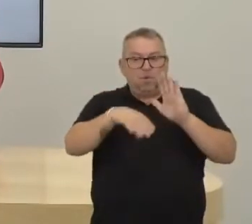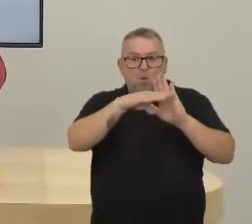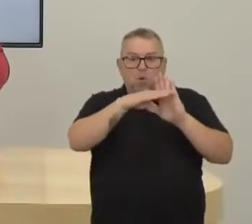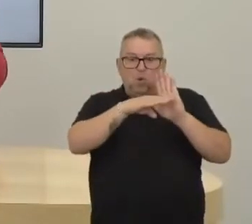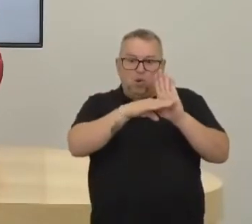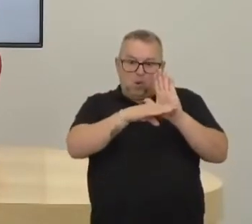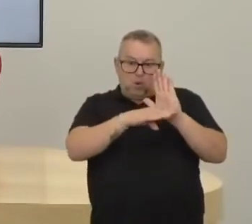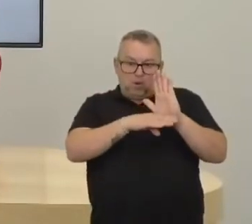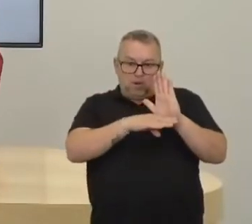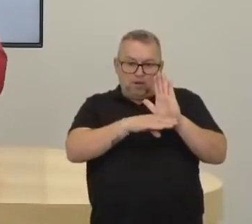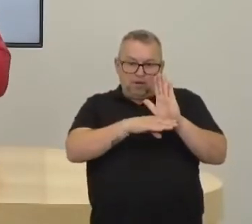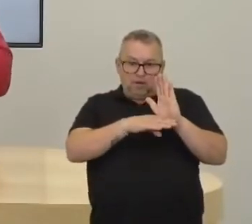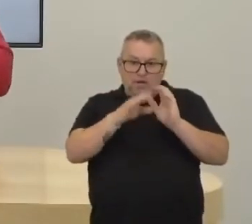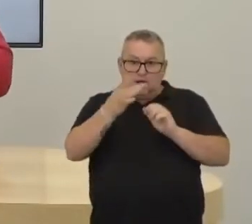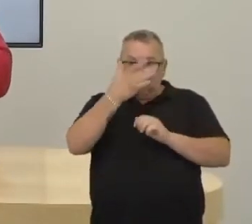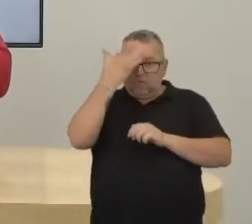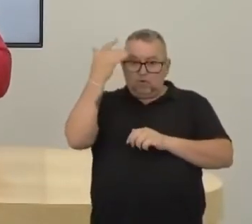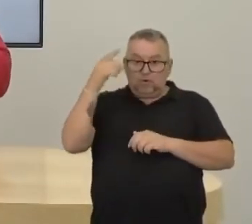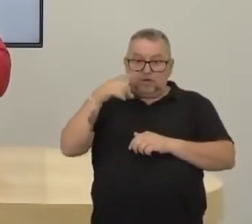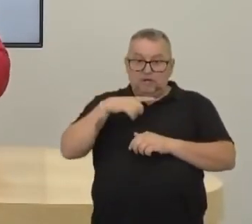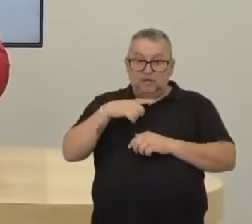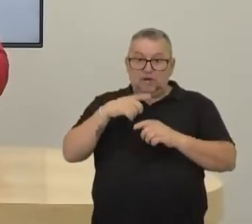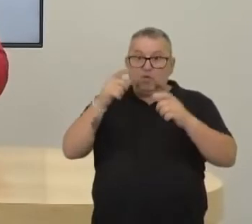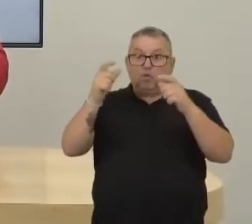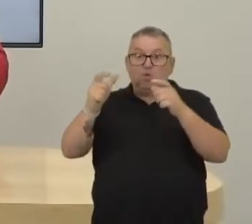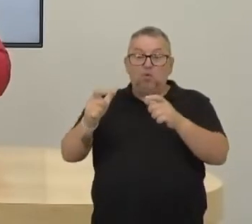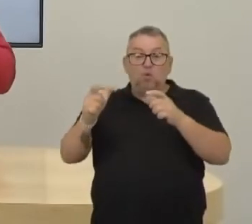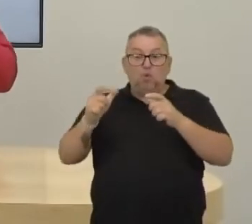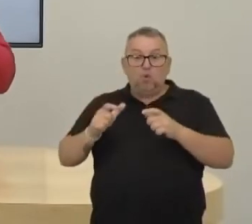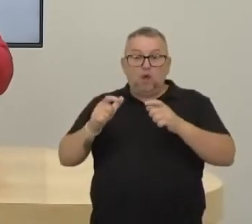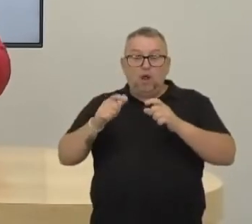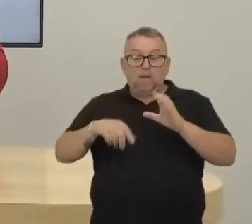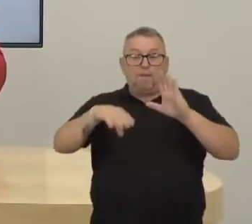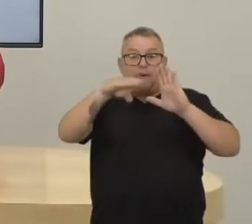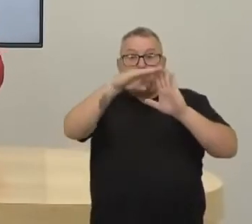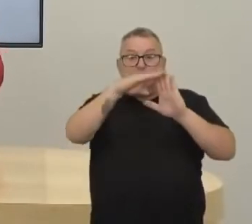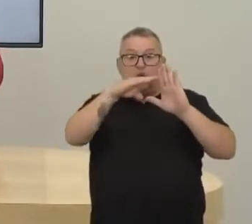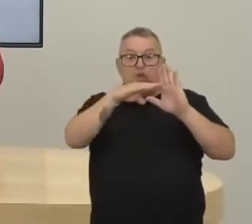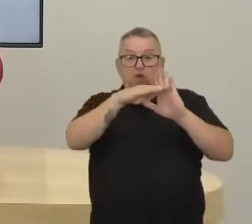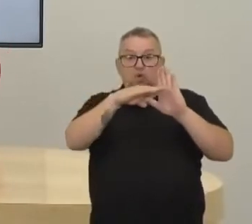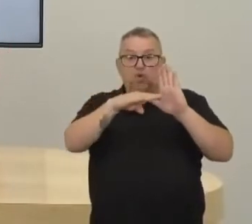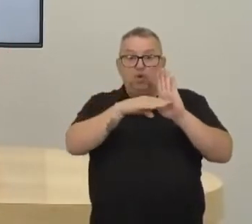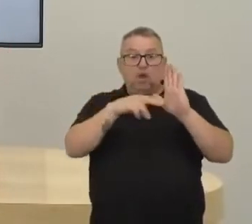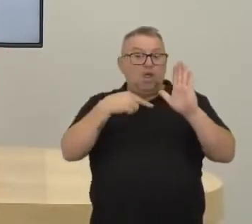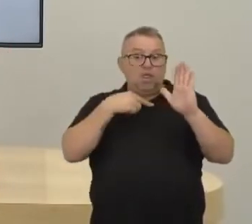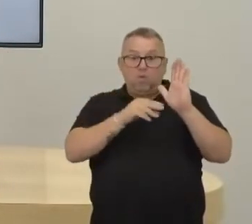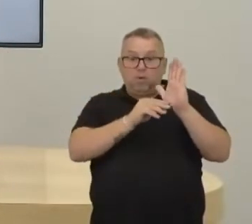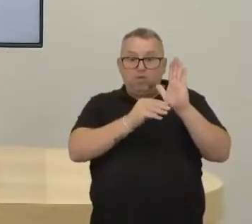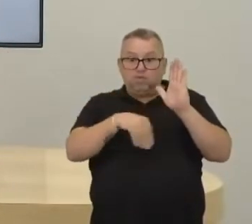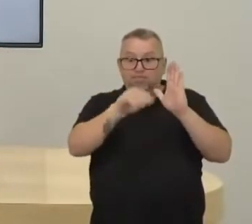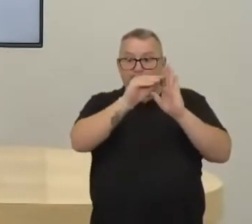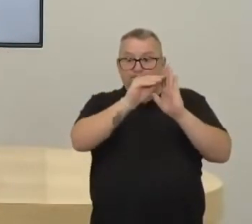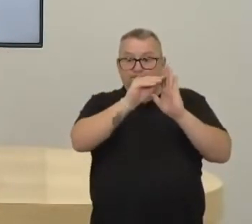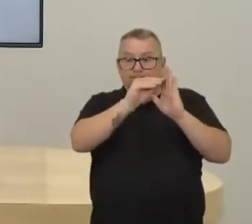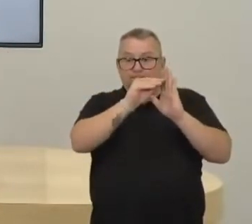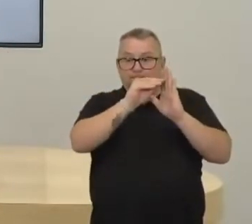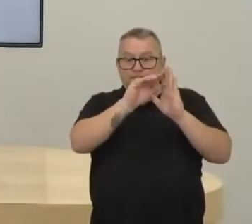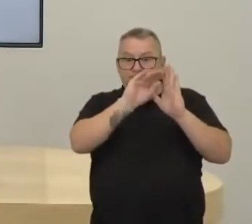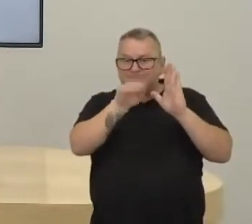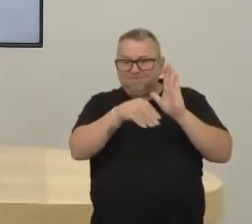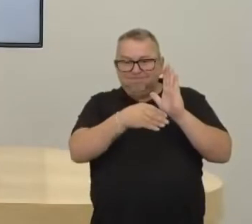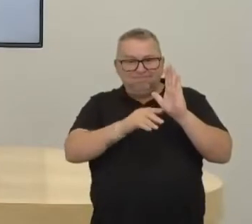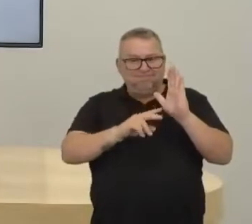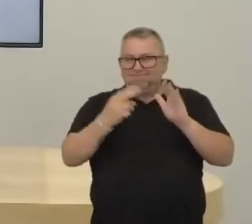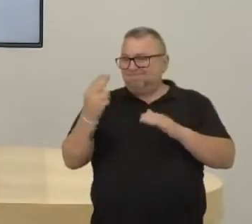feudo, as pessoas precisam estar nos seus lugares. Ninguém pode mudar de posição. Então, vamos supor, ó, esse servo,